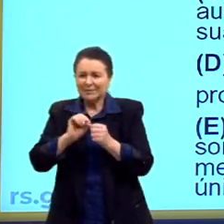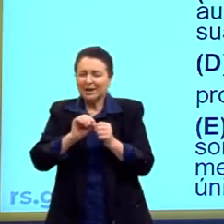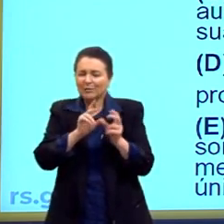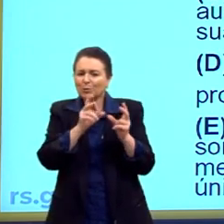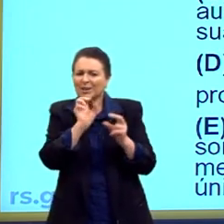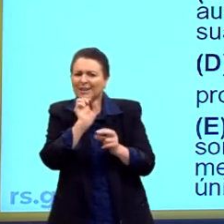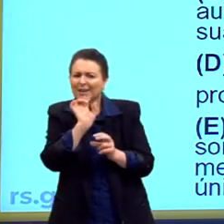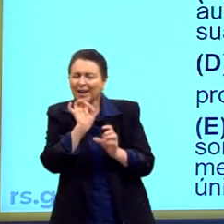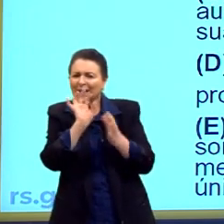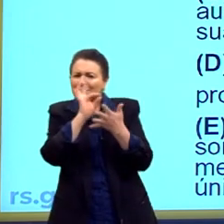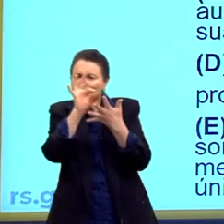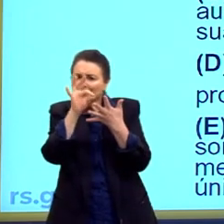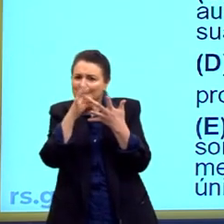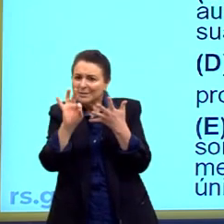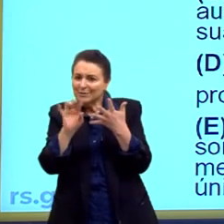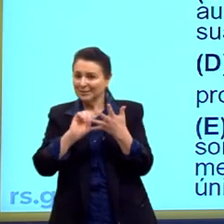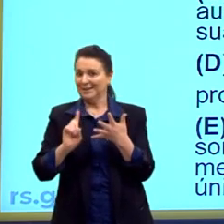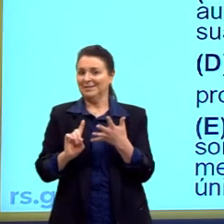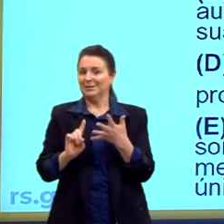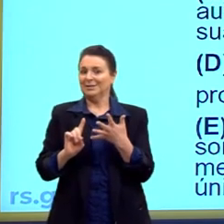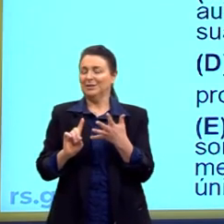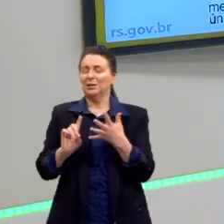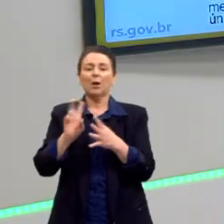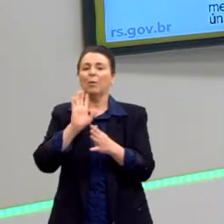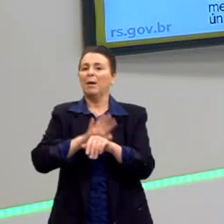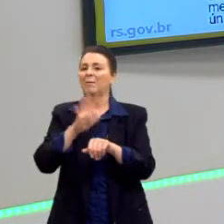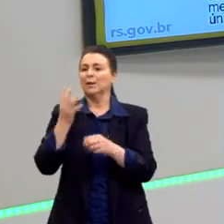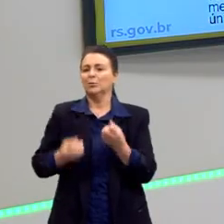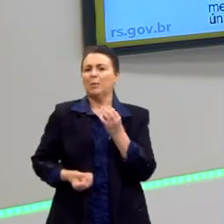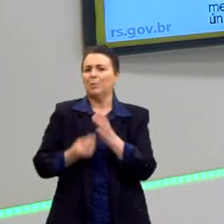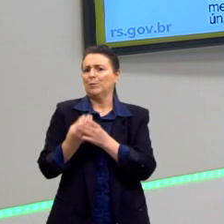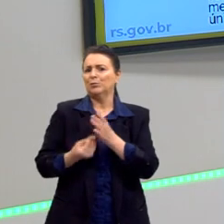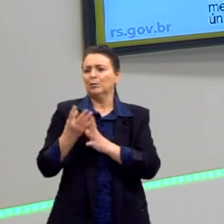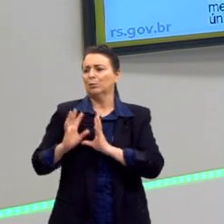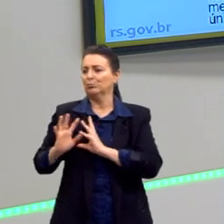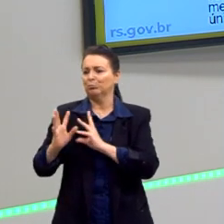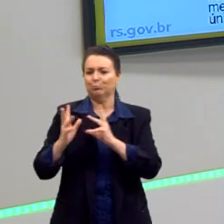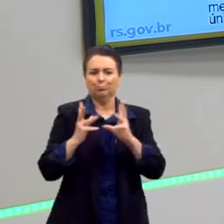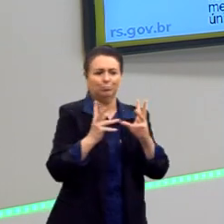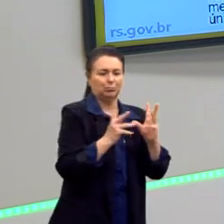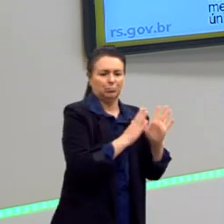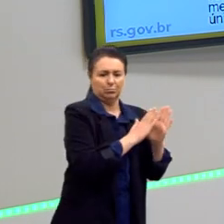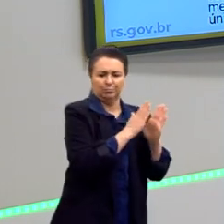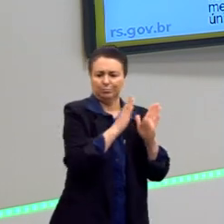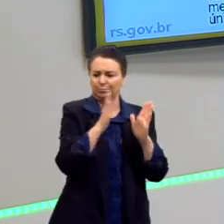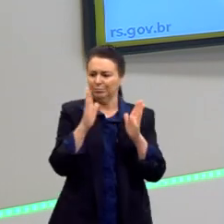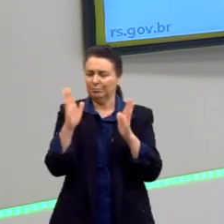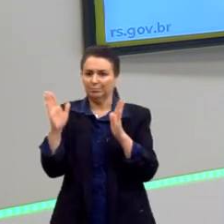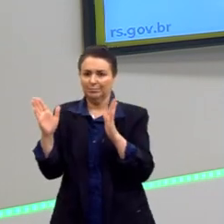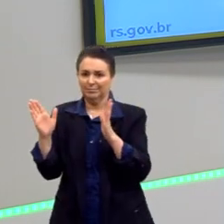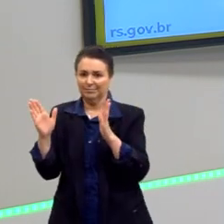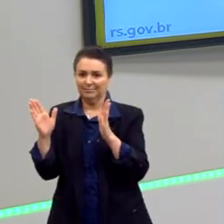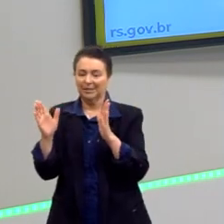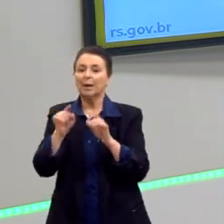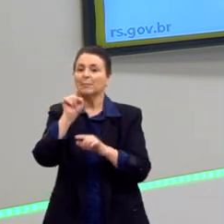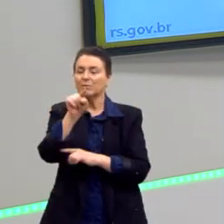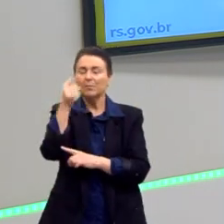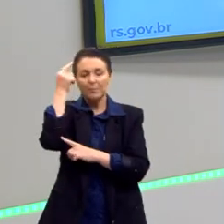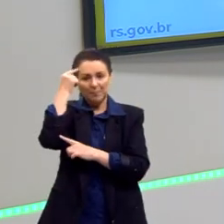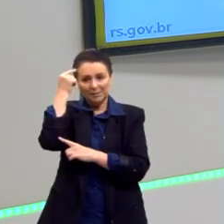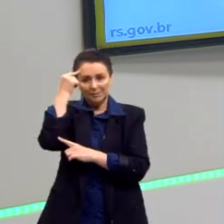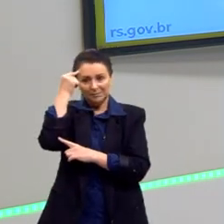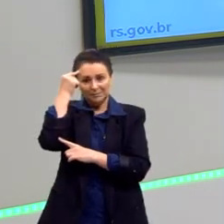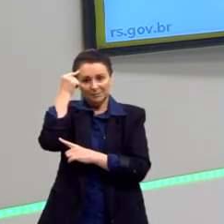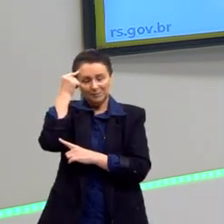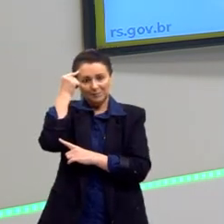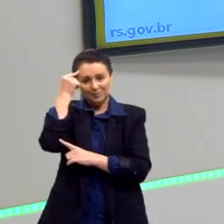demandas e não mais uma produção em massa, certo? Então, alternativas, algumas questões para você pensar, enfim,